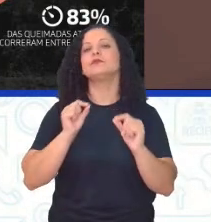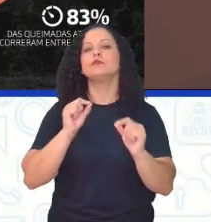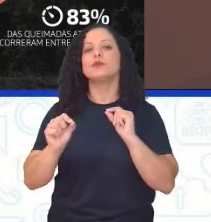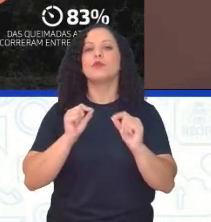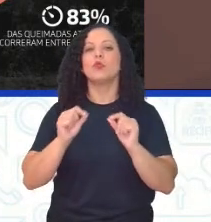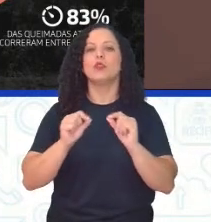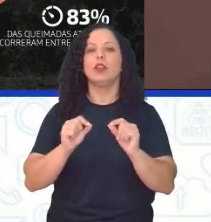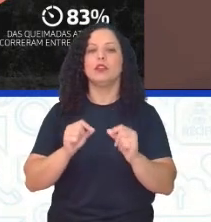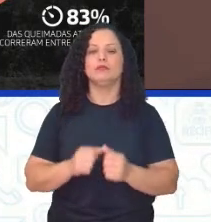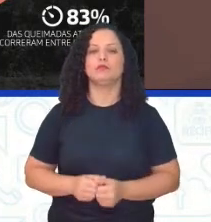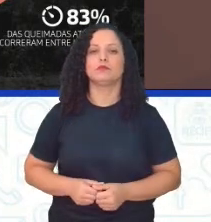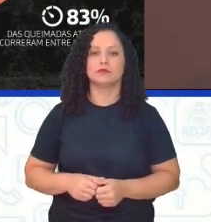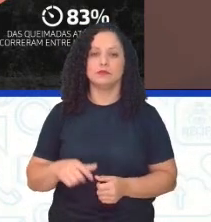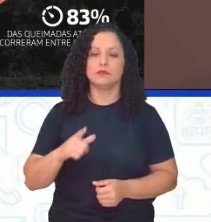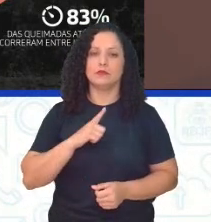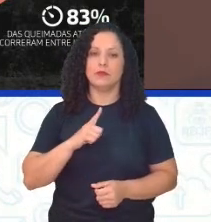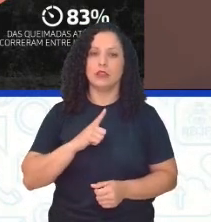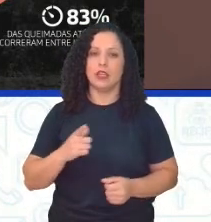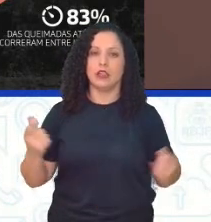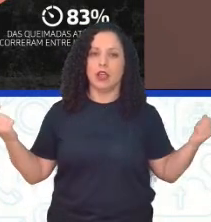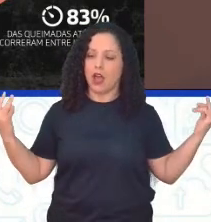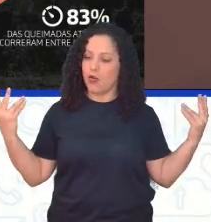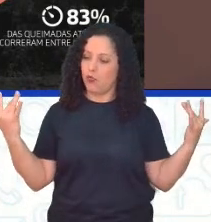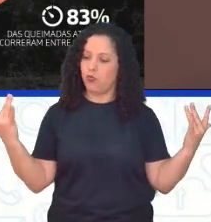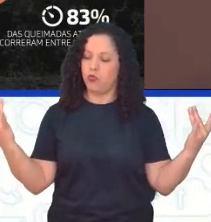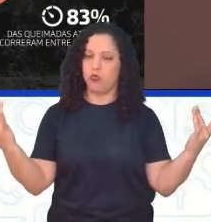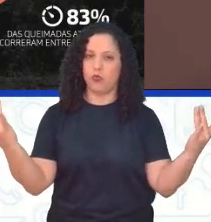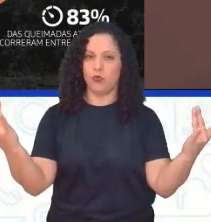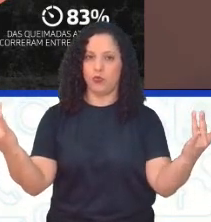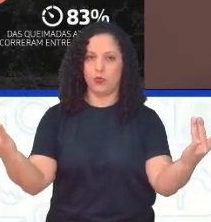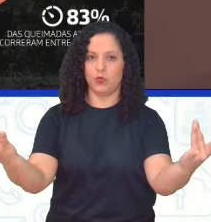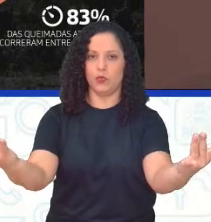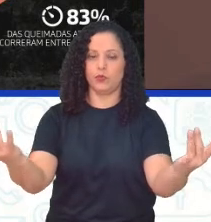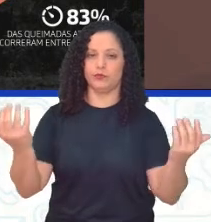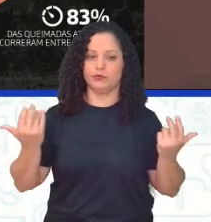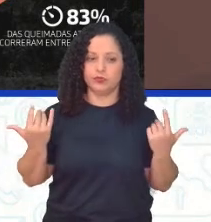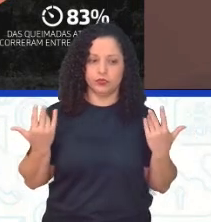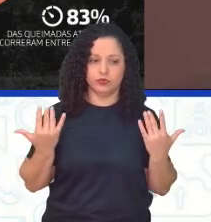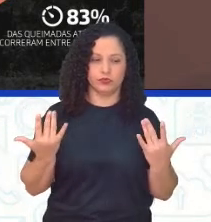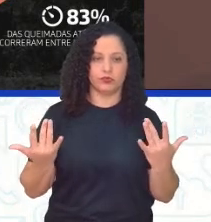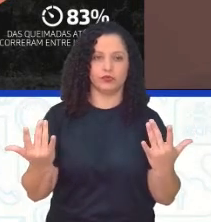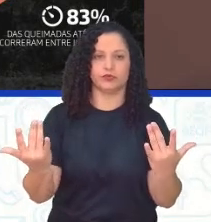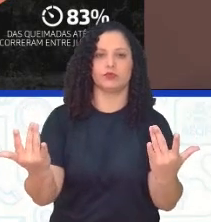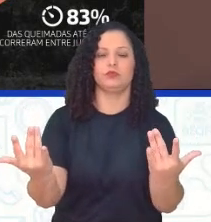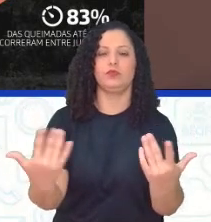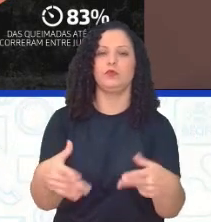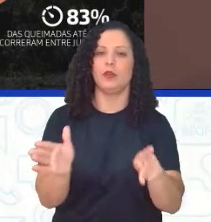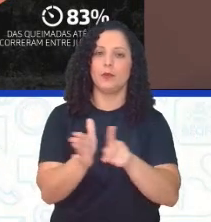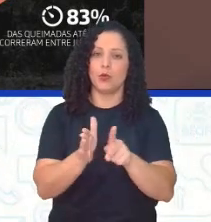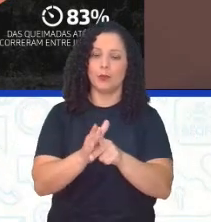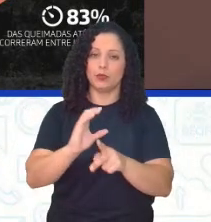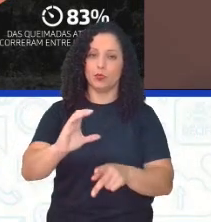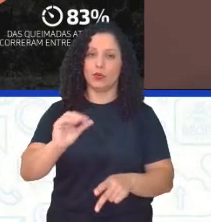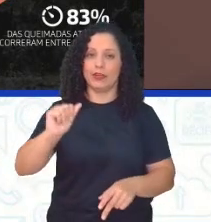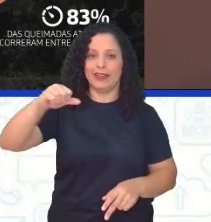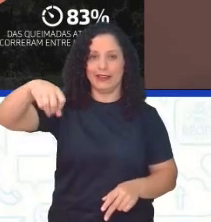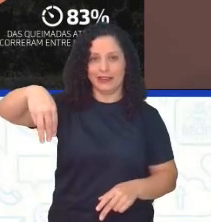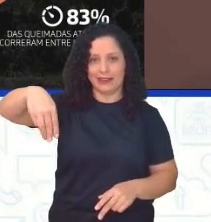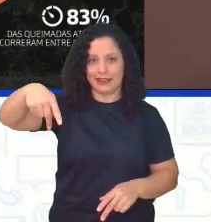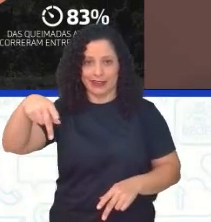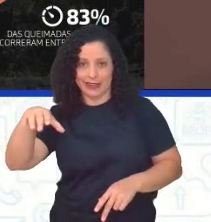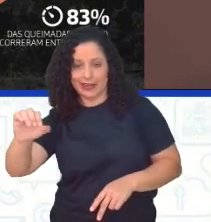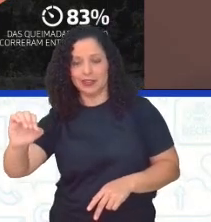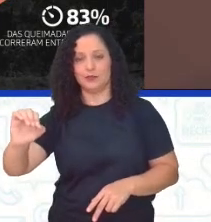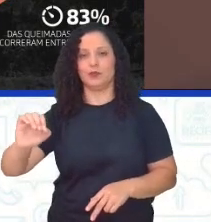campestre, né? Vai estar dentro dessa formação campestre, né? Ou seja, a formação de cerrado, a formação